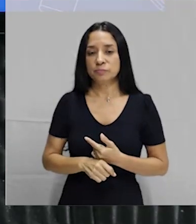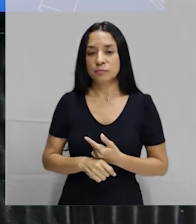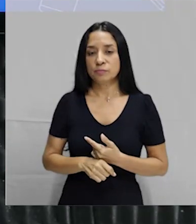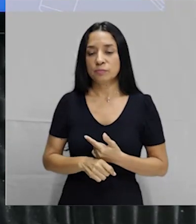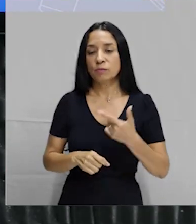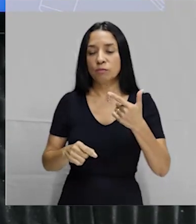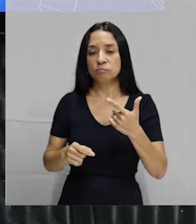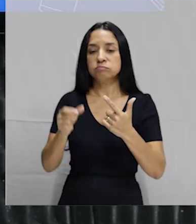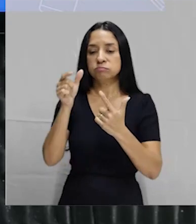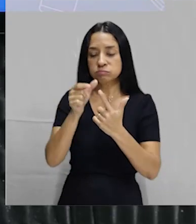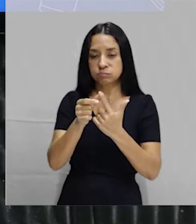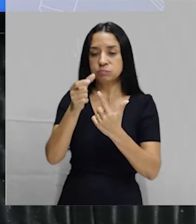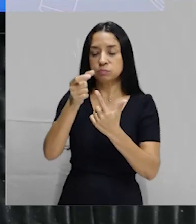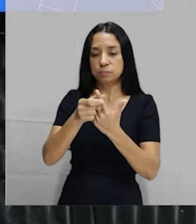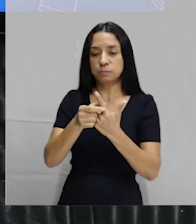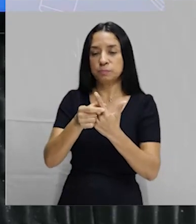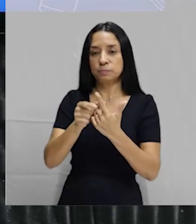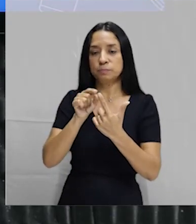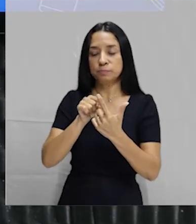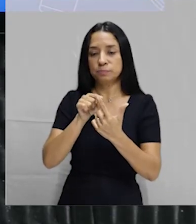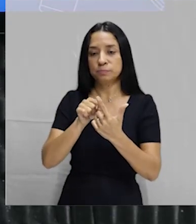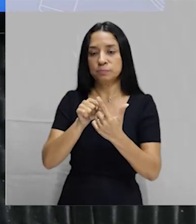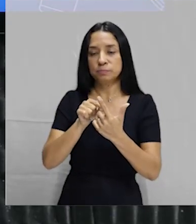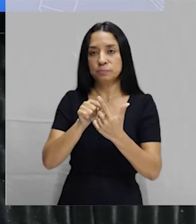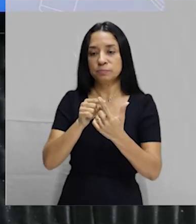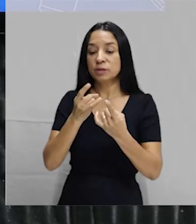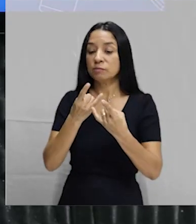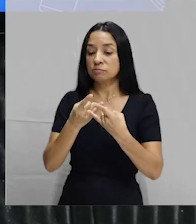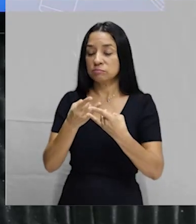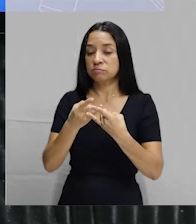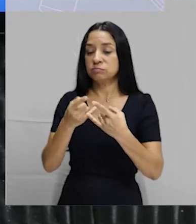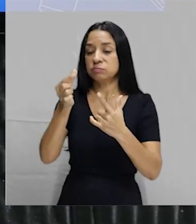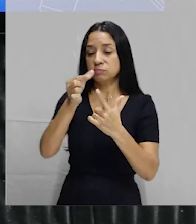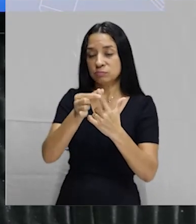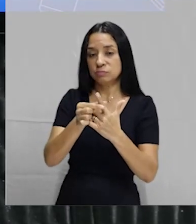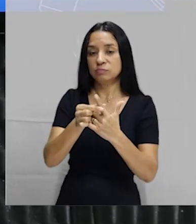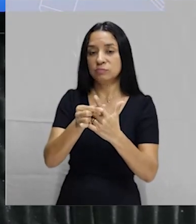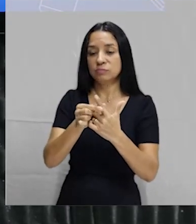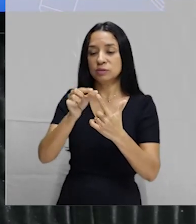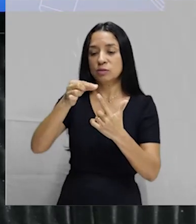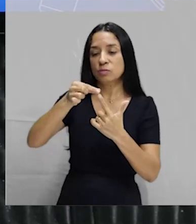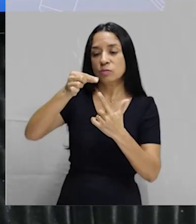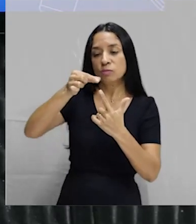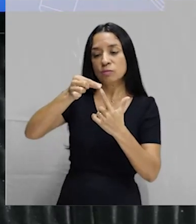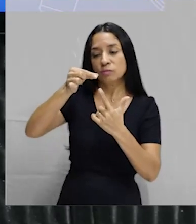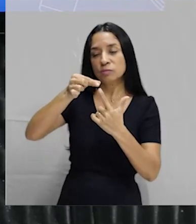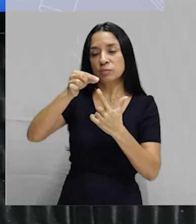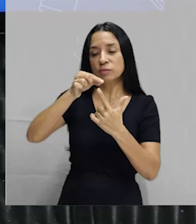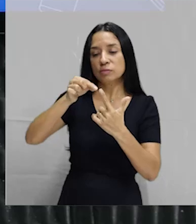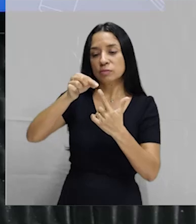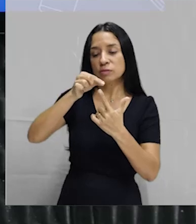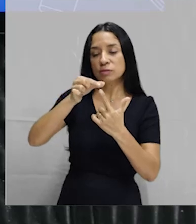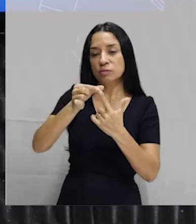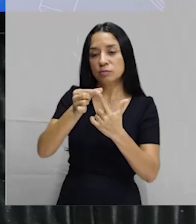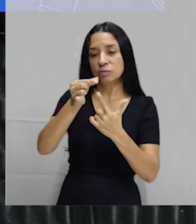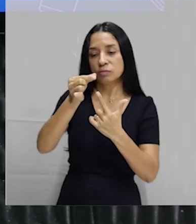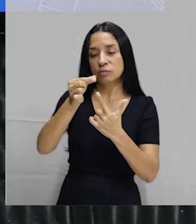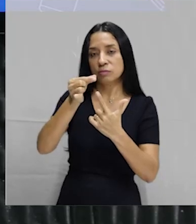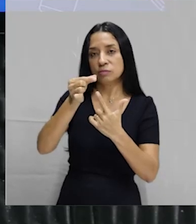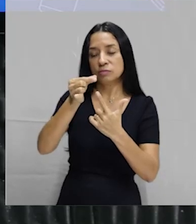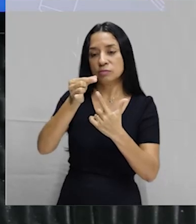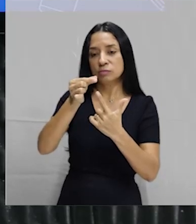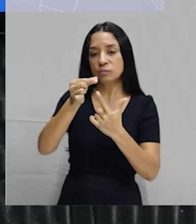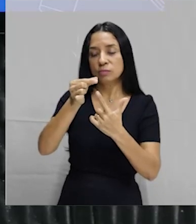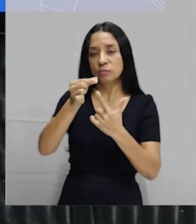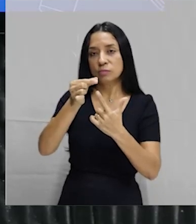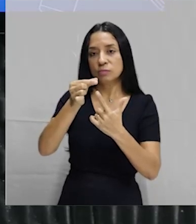o pênis ereto, tá? E deixar sempre um pequeno espaço aqui, que é o chamado reservatório